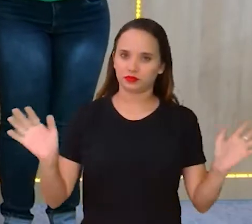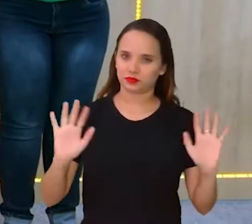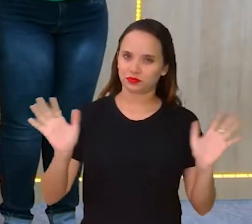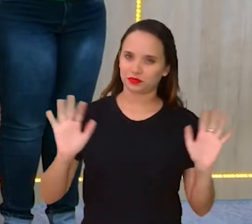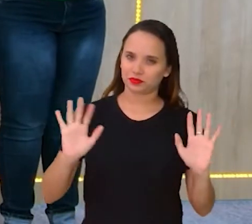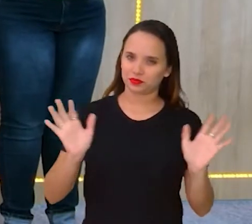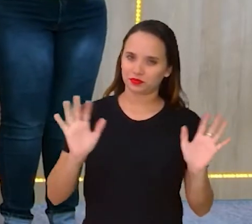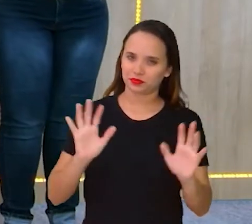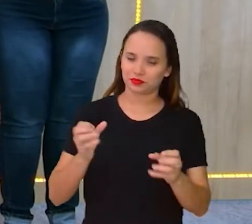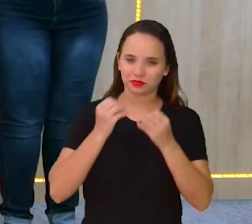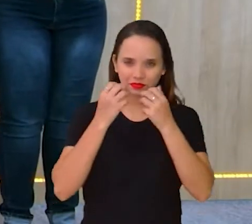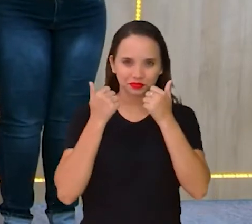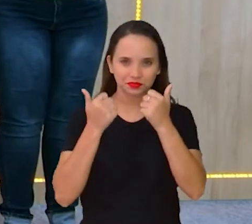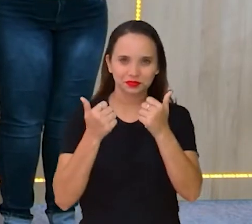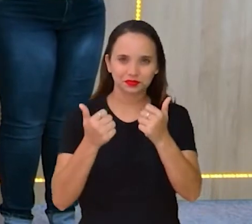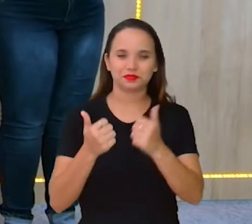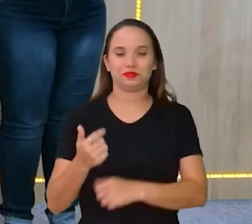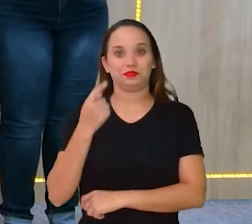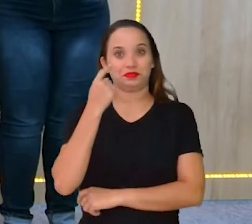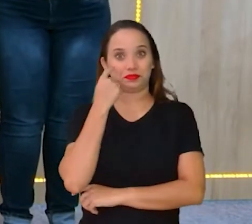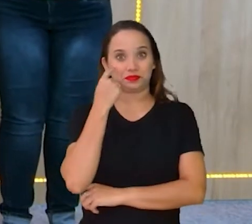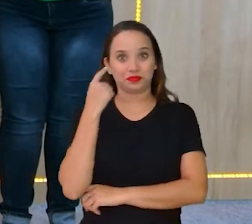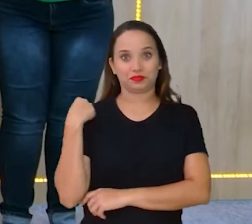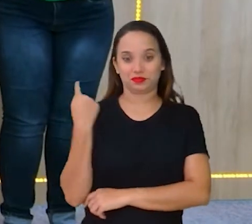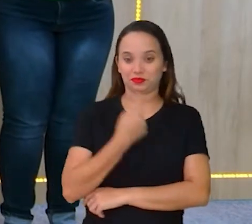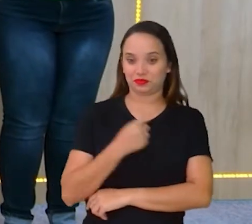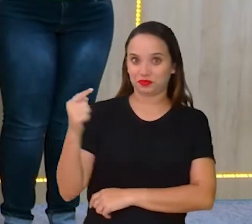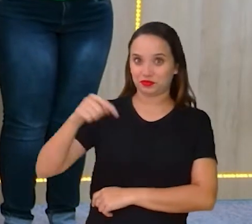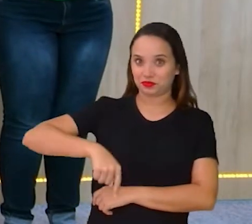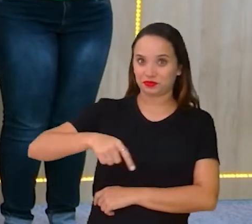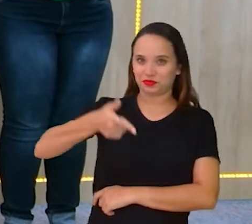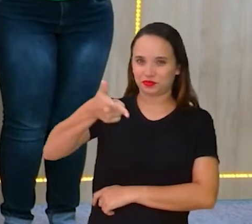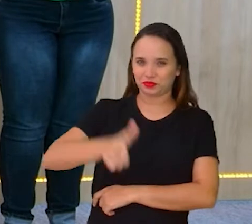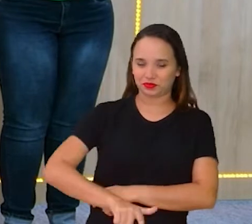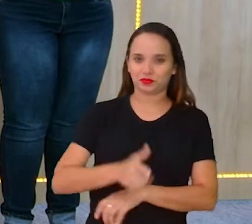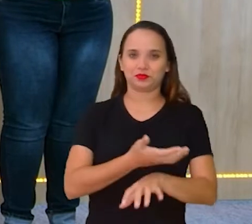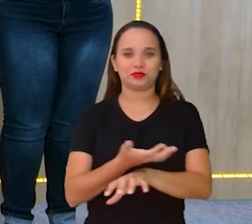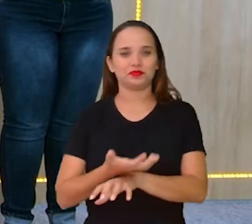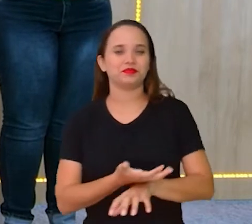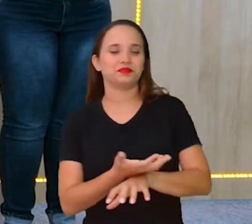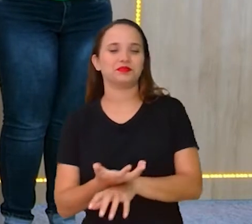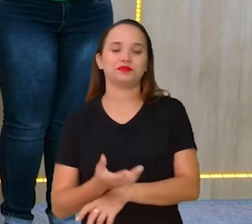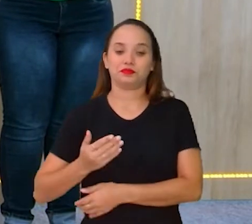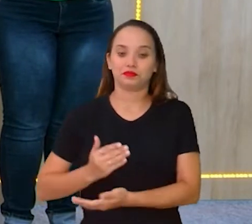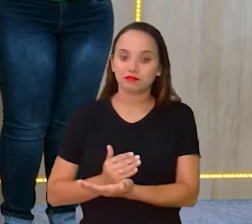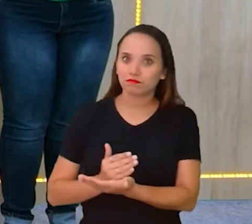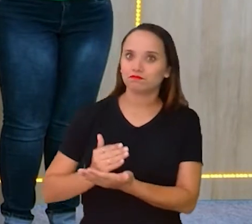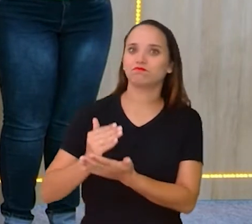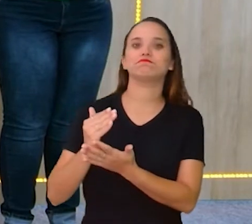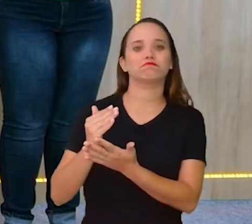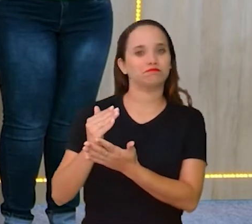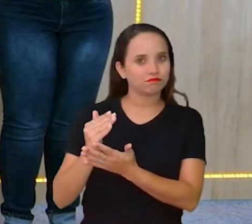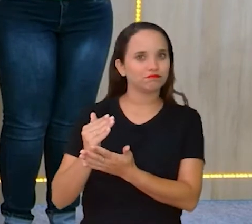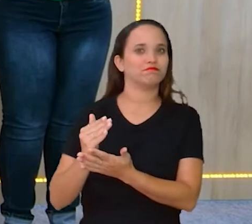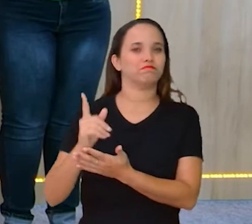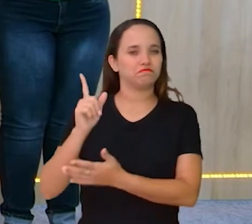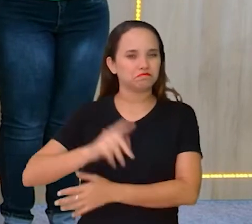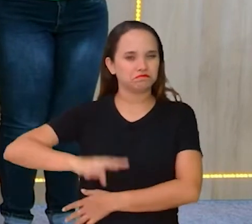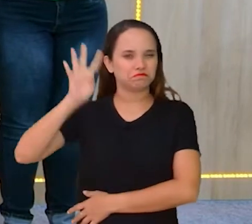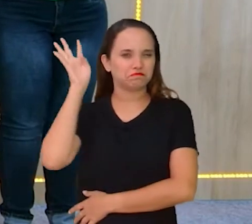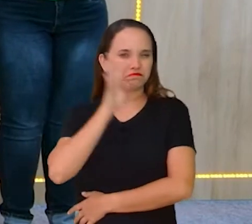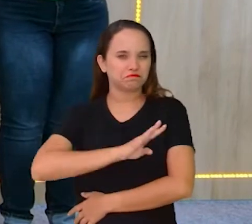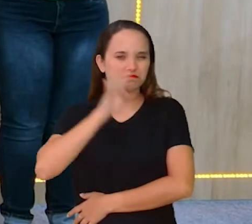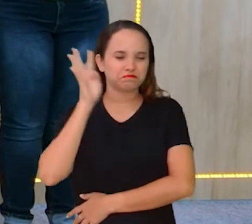Olá, galerinha! Tudo bem com vocês? Olha, a gente chegando por aqui novamente para essa disciplina que está iniciando e está sendo massa,